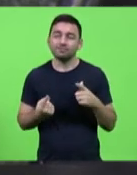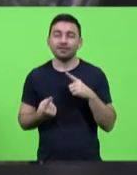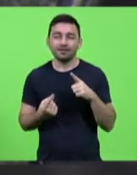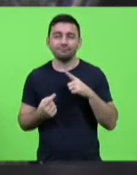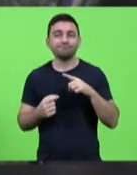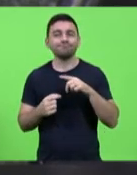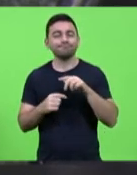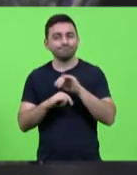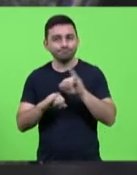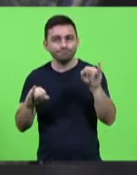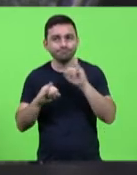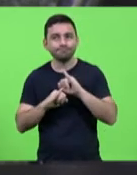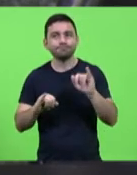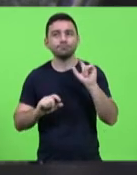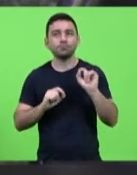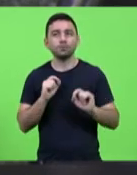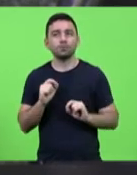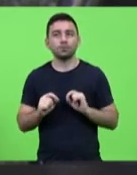de alguém que